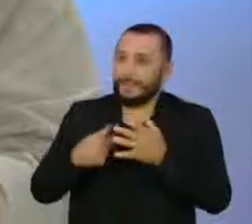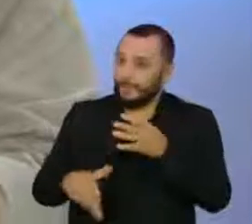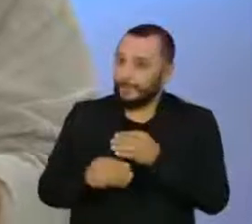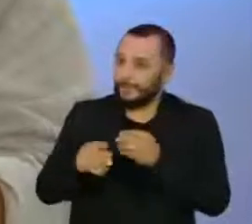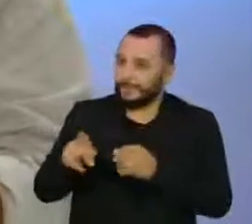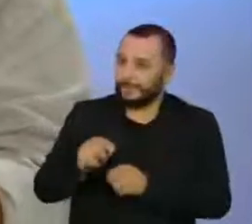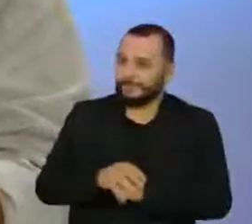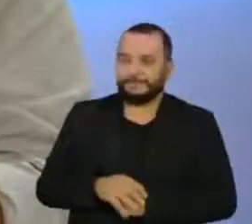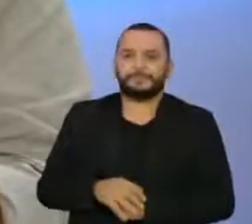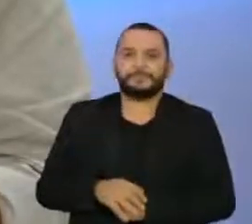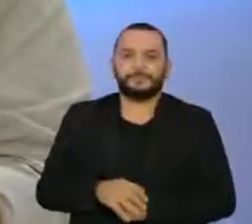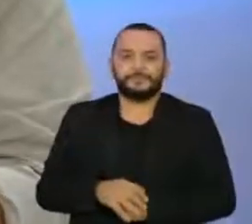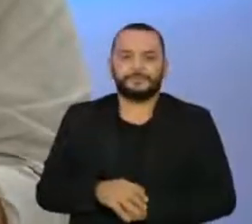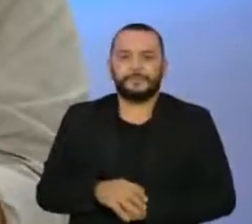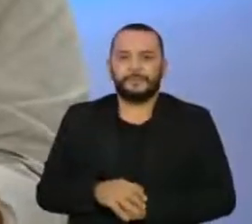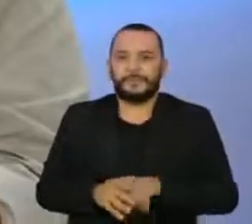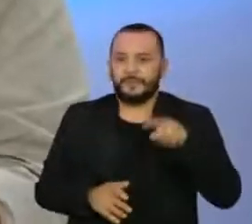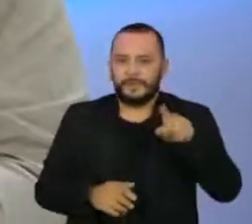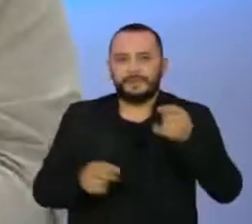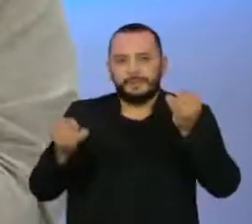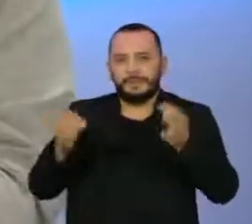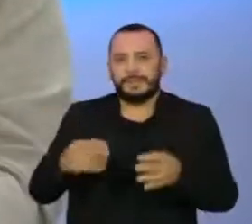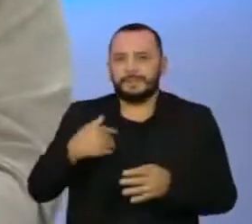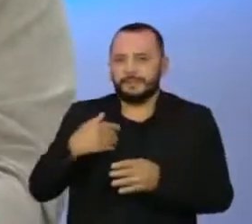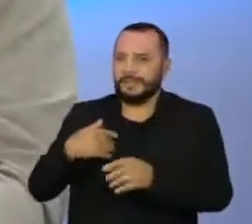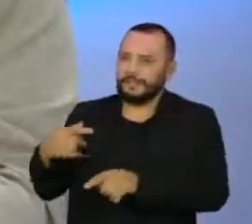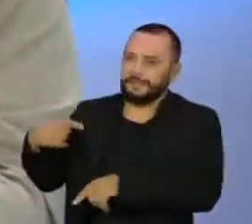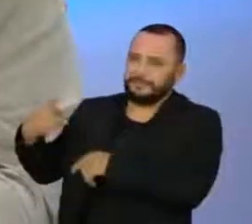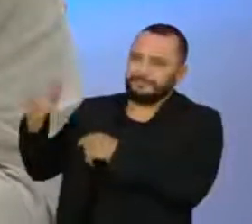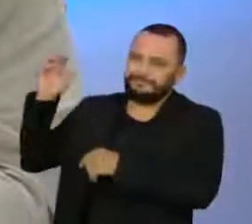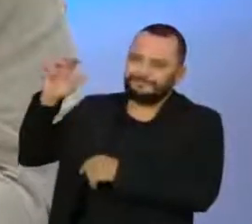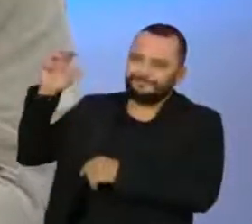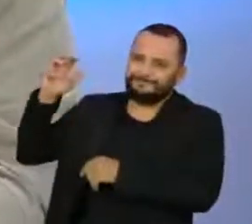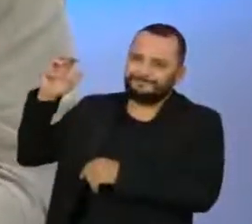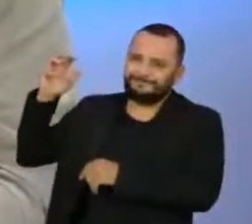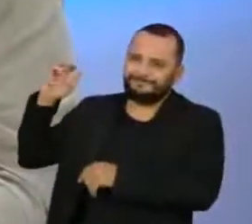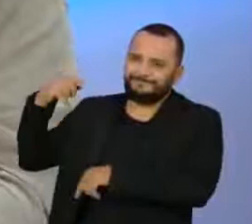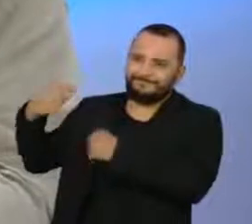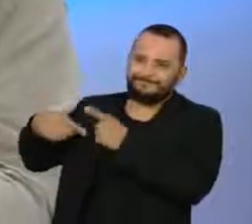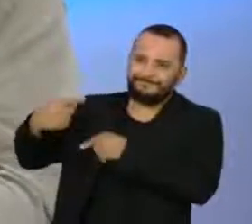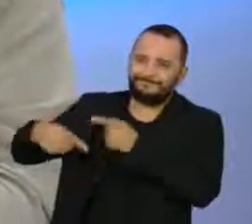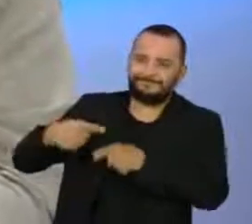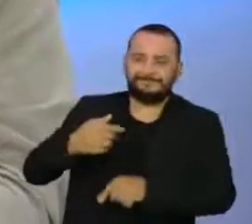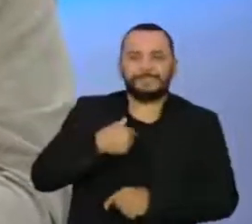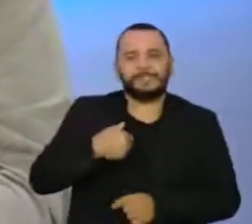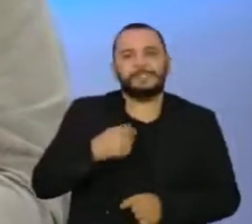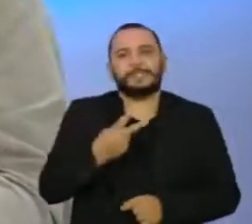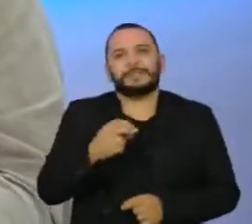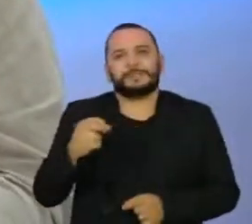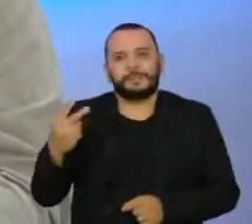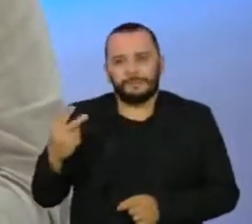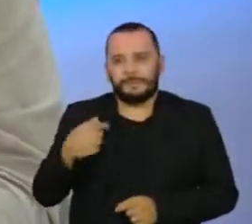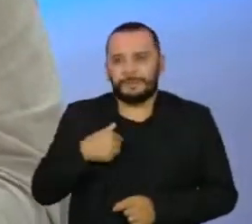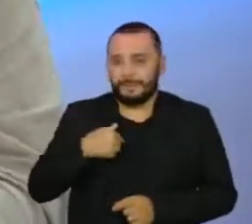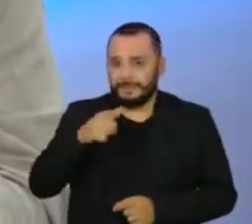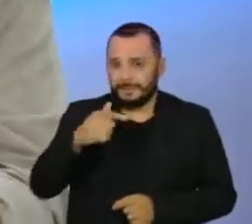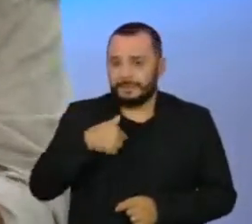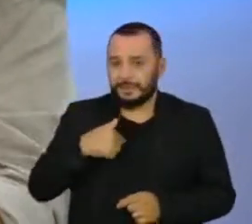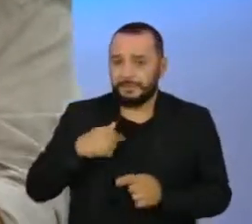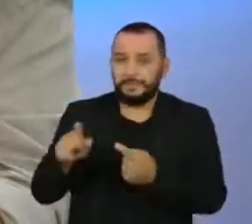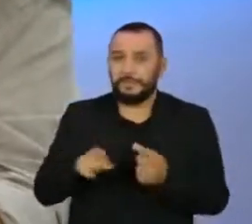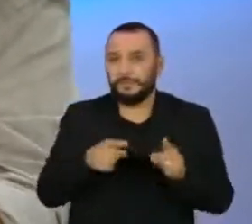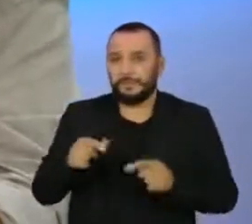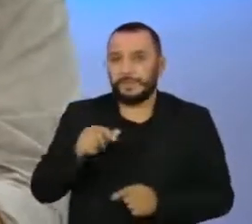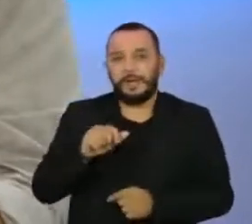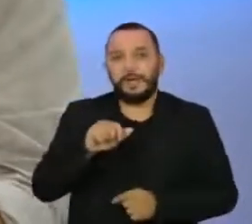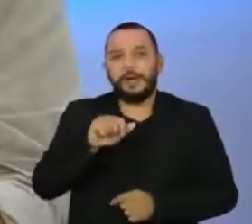Eu estava falando dessa coisa da ancestralidade, em 2002 você excursionou com dois grandes nomes da velha guarda da Portela, seu